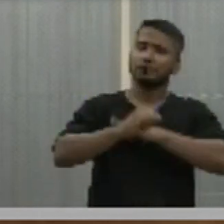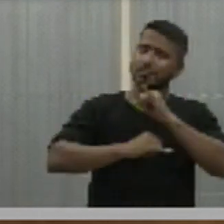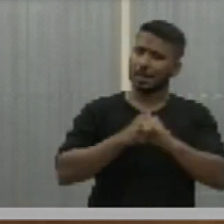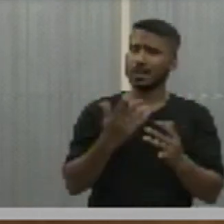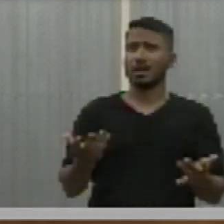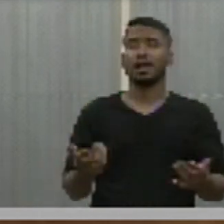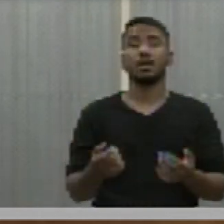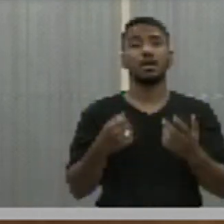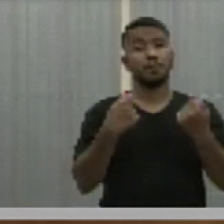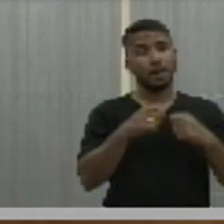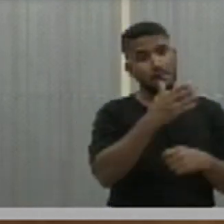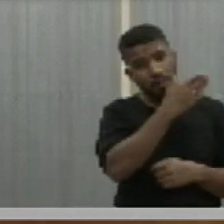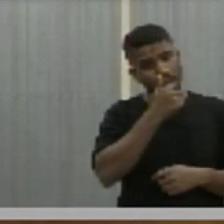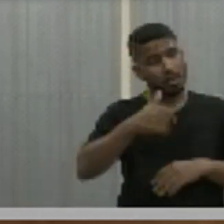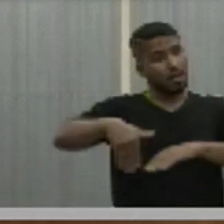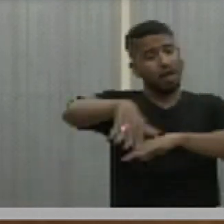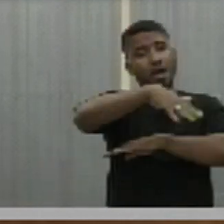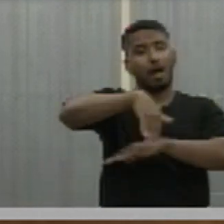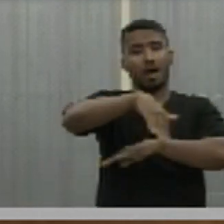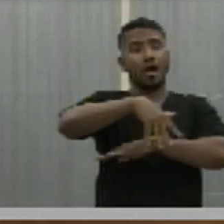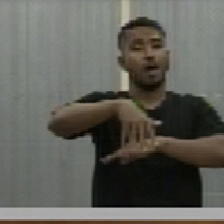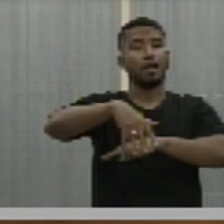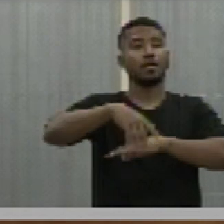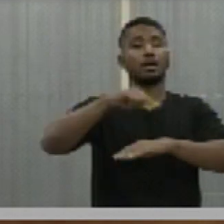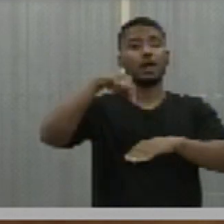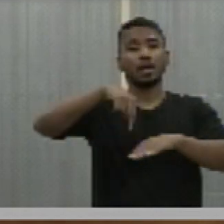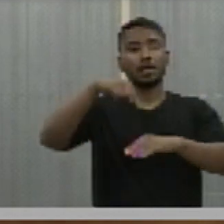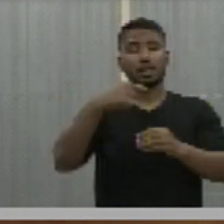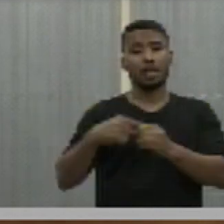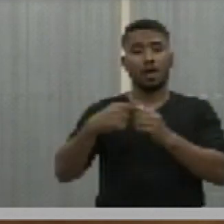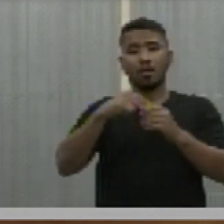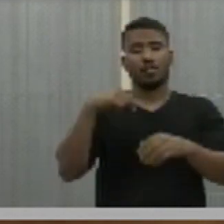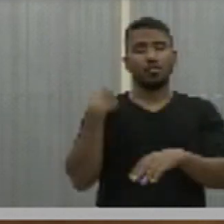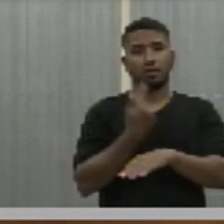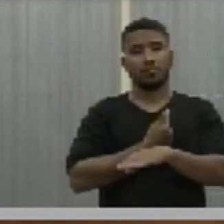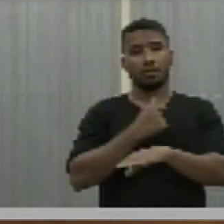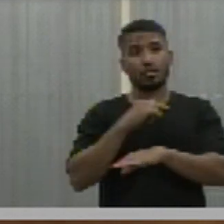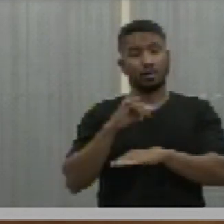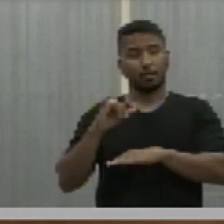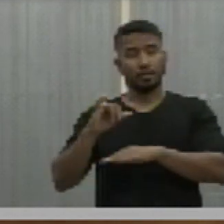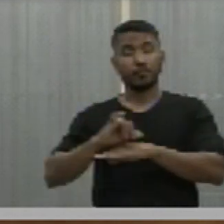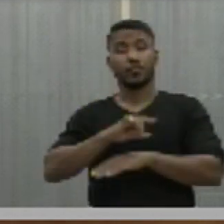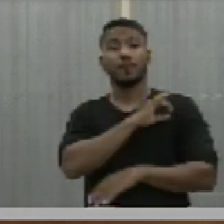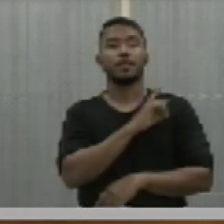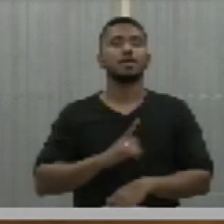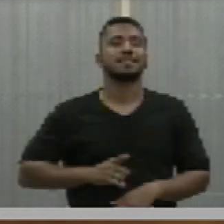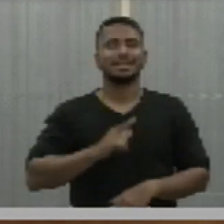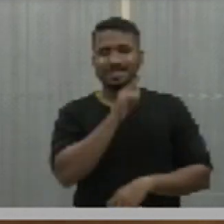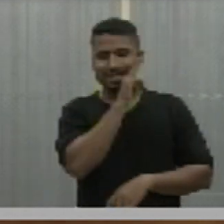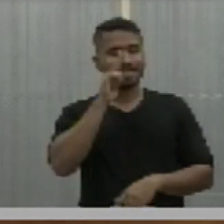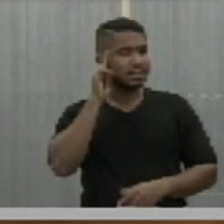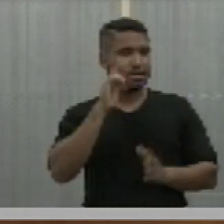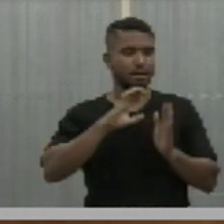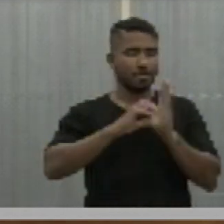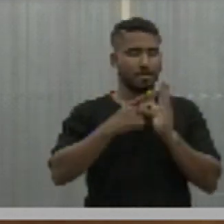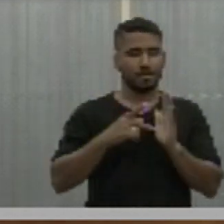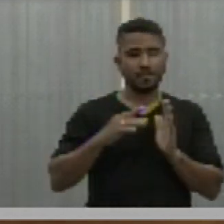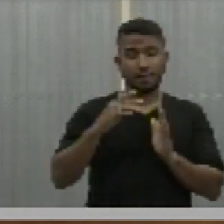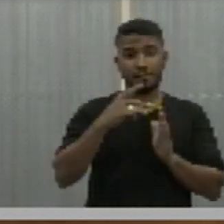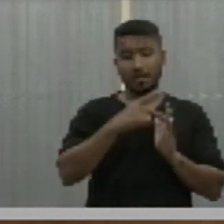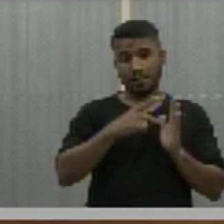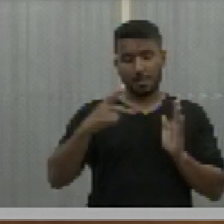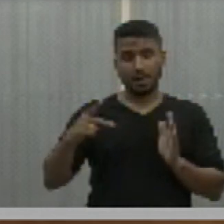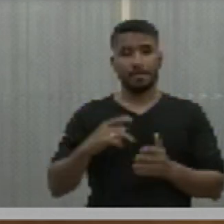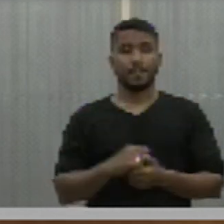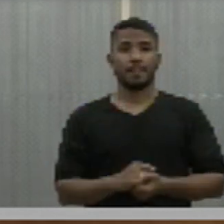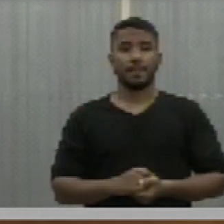a melhoria da mobilidade na zona rural sudeste da nossa capital. Graciela Monsanto, deputada estadual do Partido Progressista, com